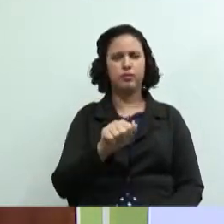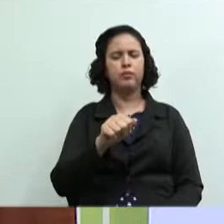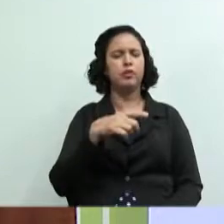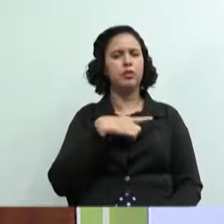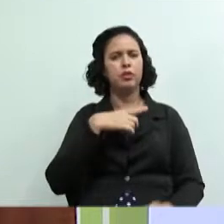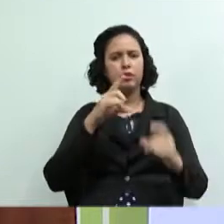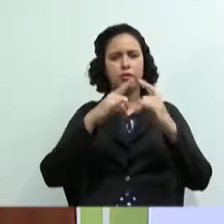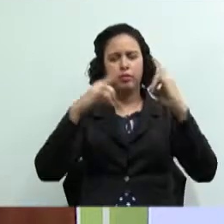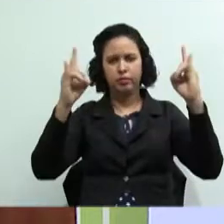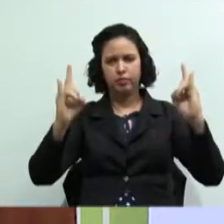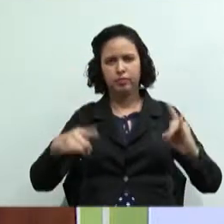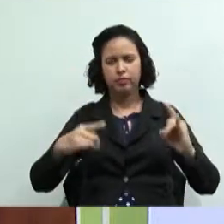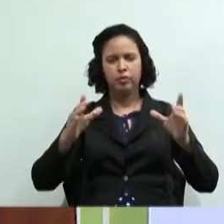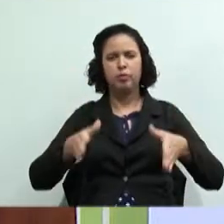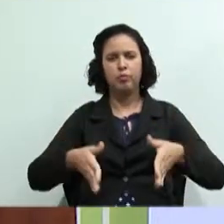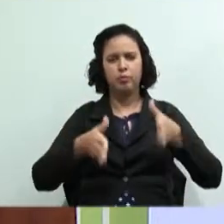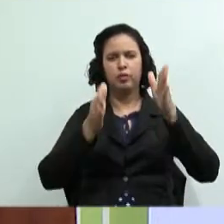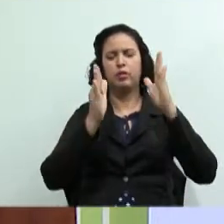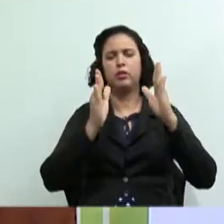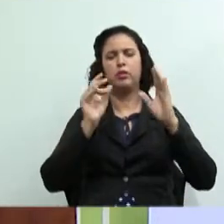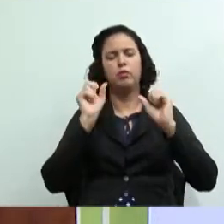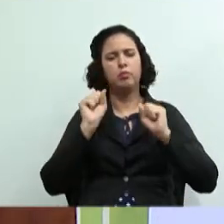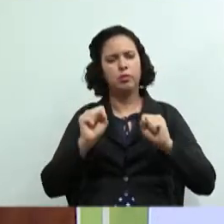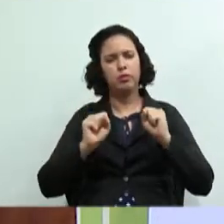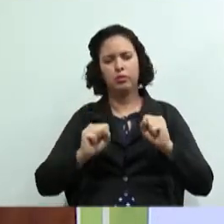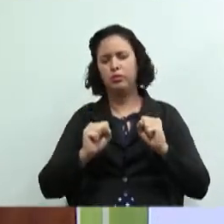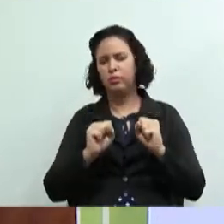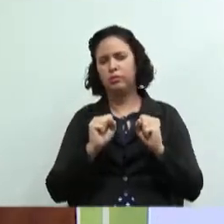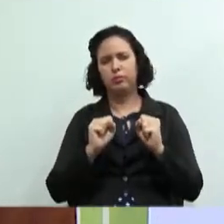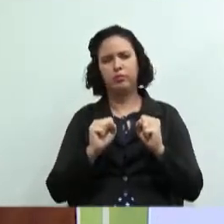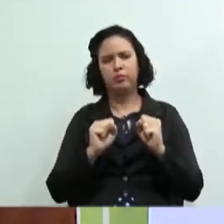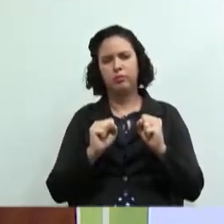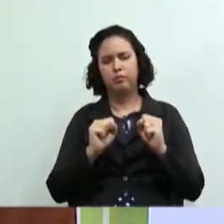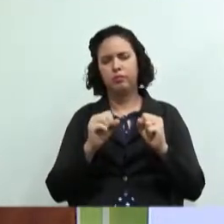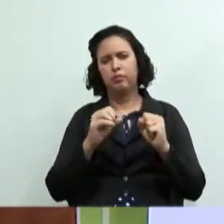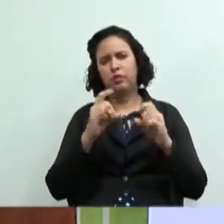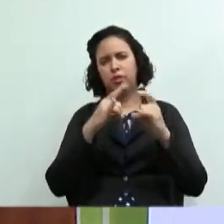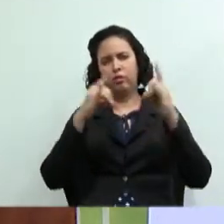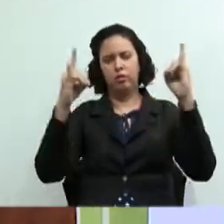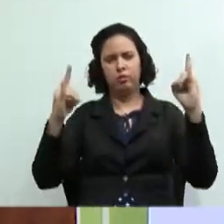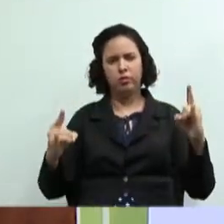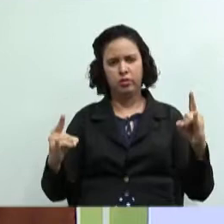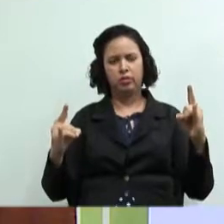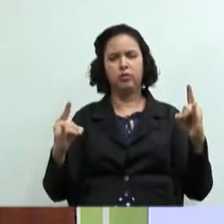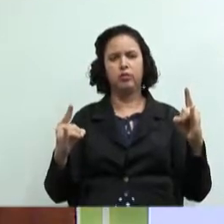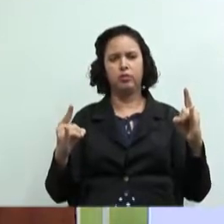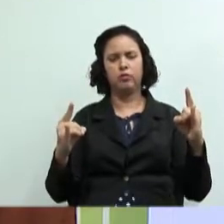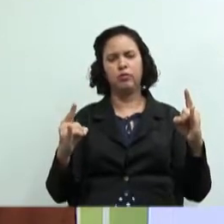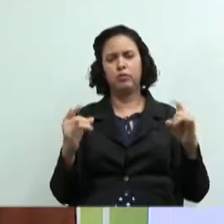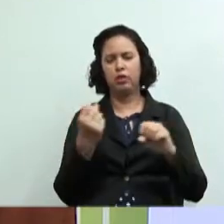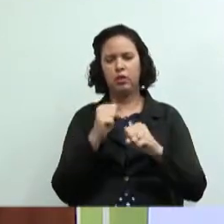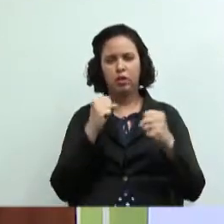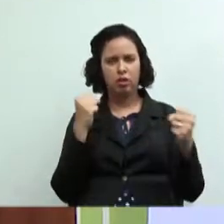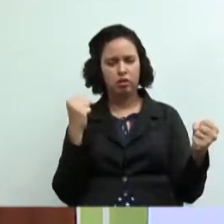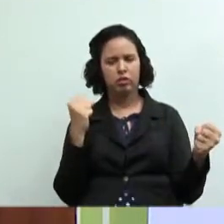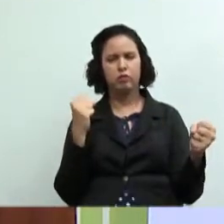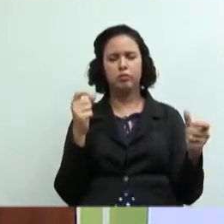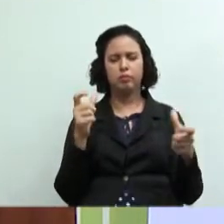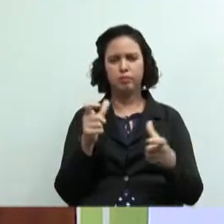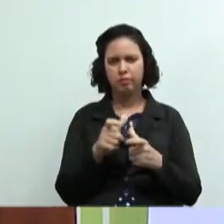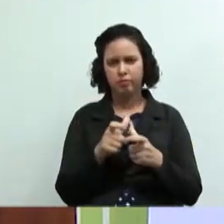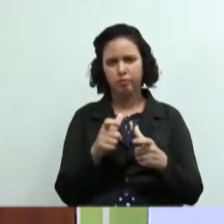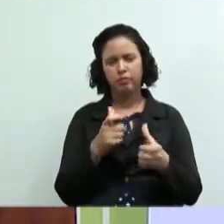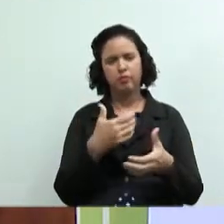física um prédio seja ele uma garagem seja ele um galpão grande seja ele um galpão enorme não é